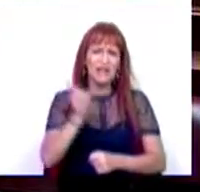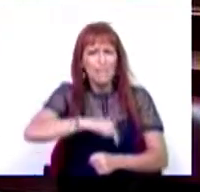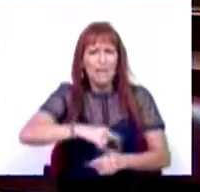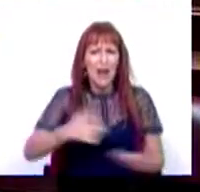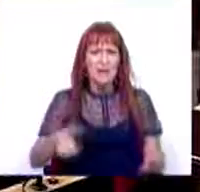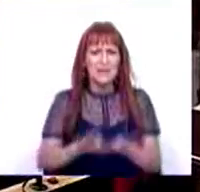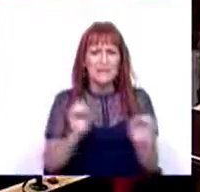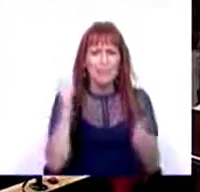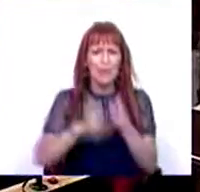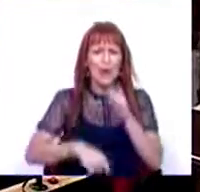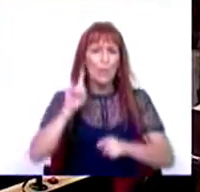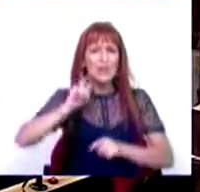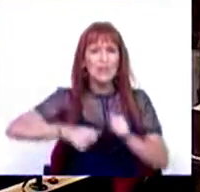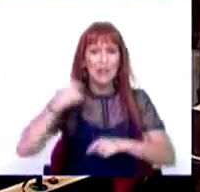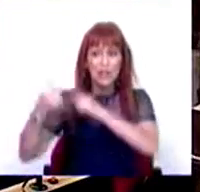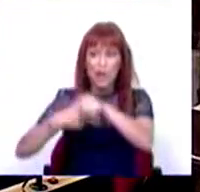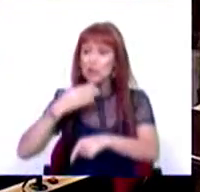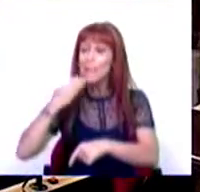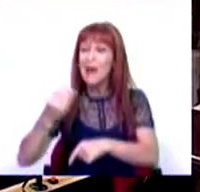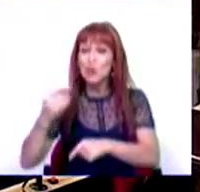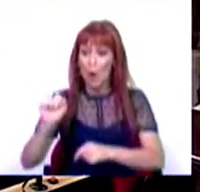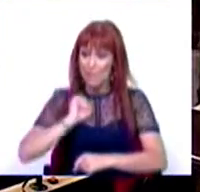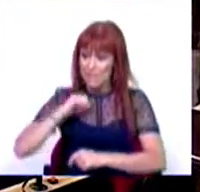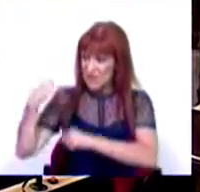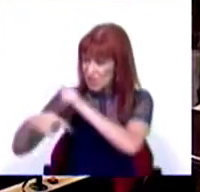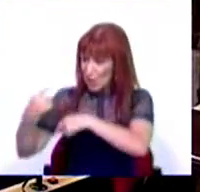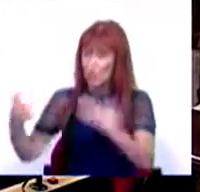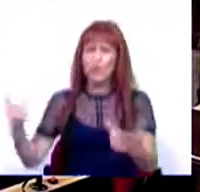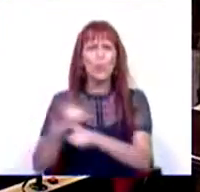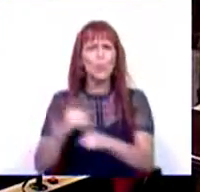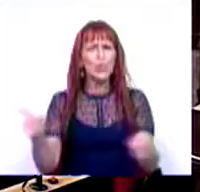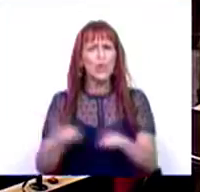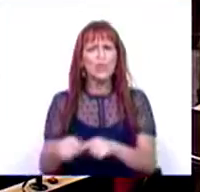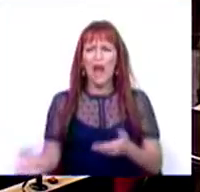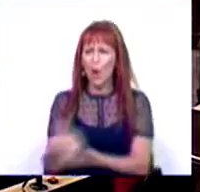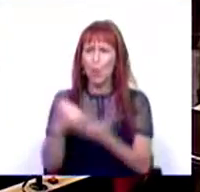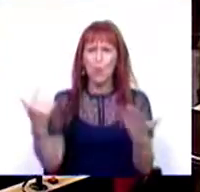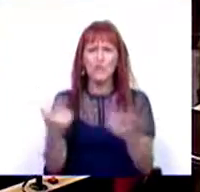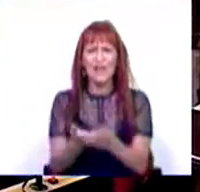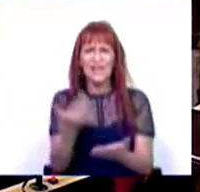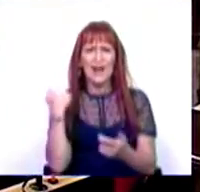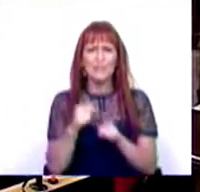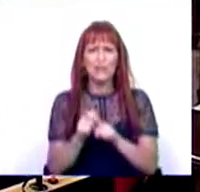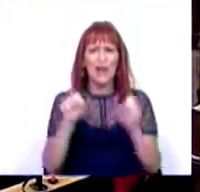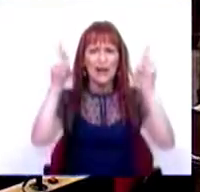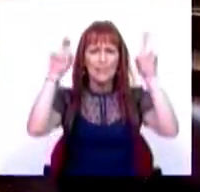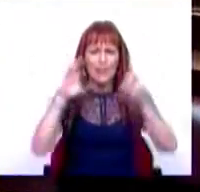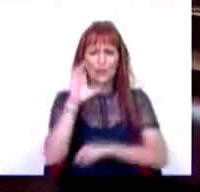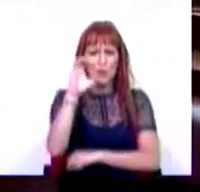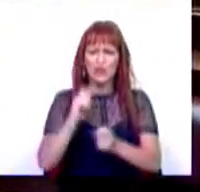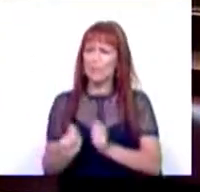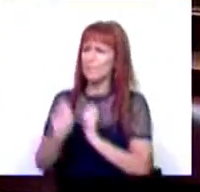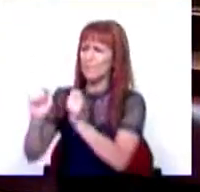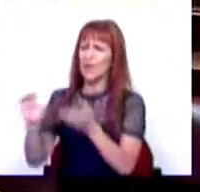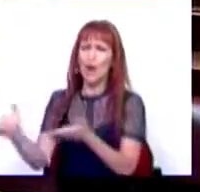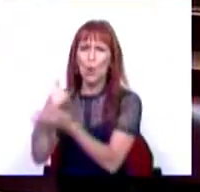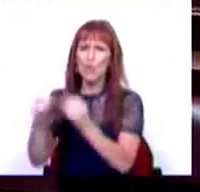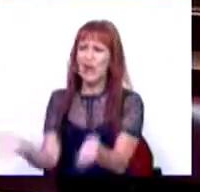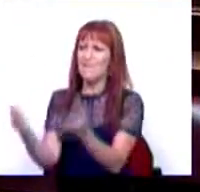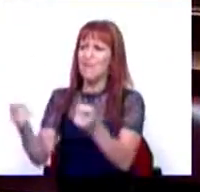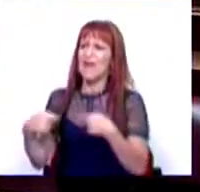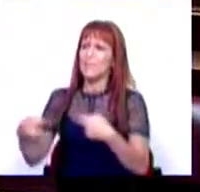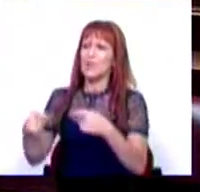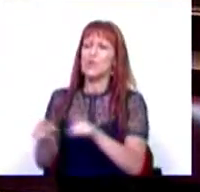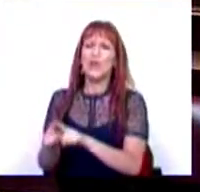mas pagam sobretudo as gerações mais jovens, a minha geração, porque tiramos recursos da descarbonização para meter recursos para incentivar o